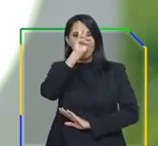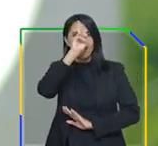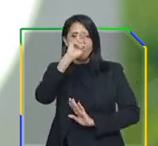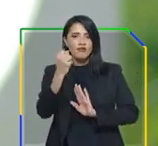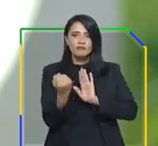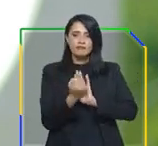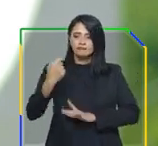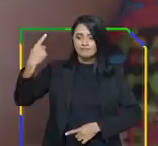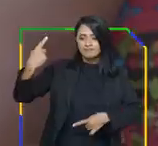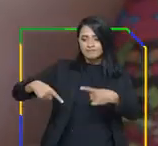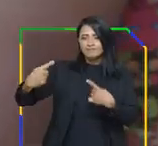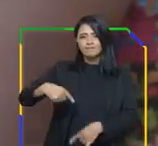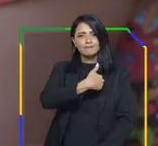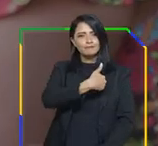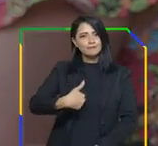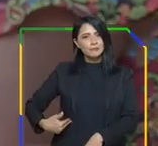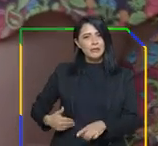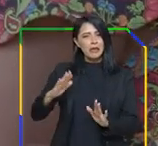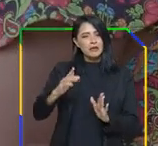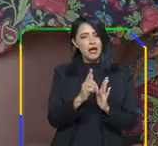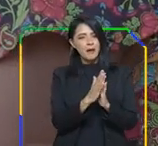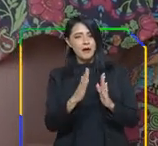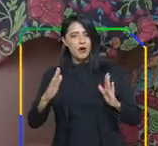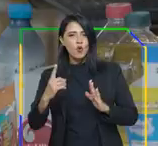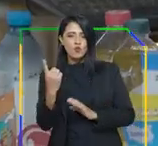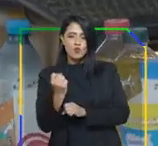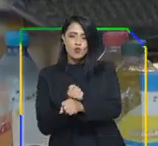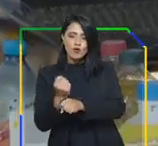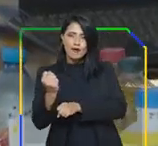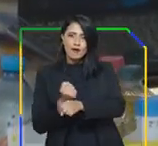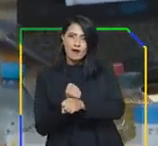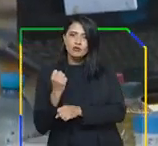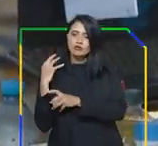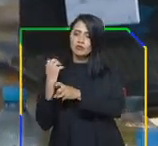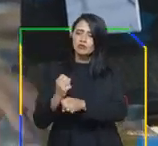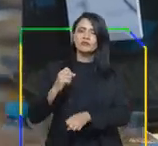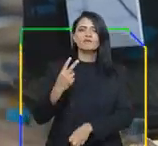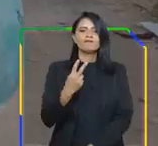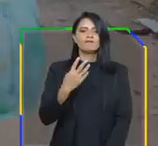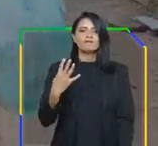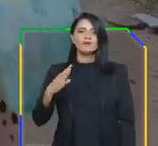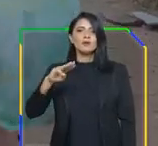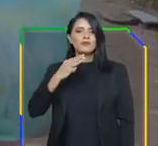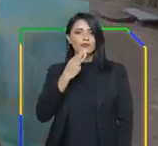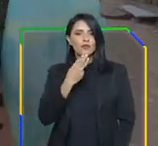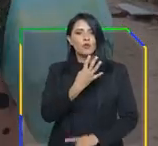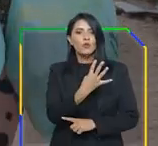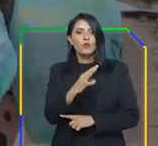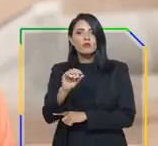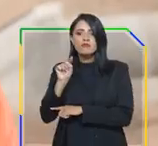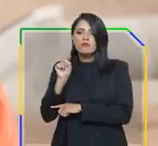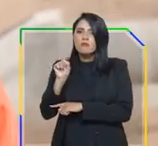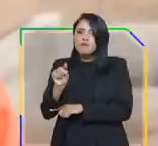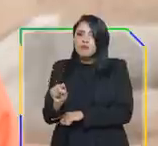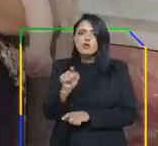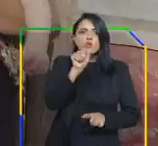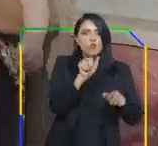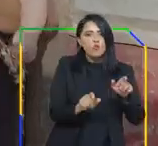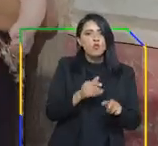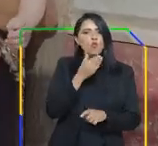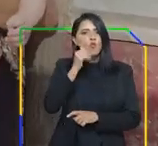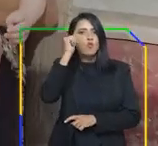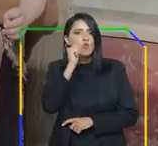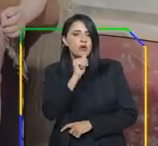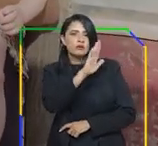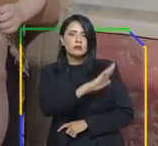As políticas públicas, que em pouco mais de um ano tiraram 24 milhões e 400 mil homens, mulheres